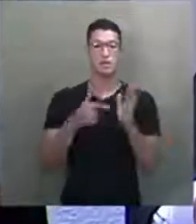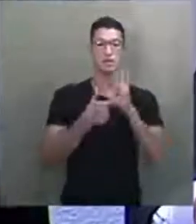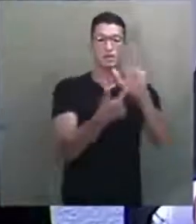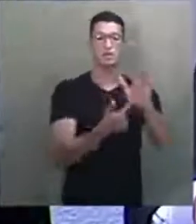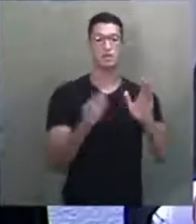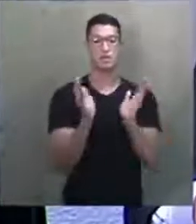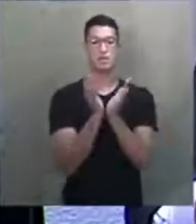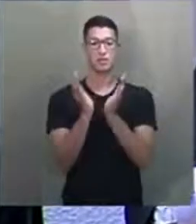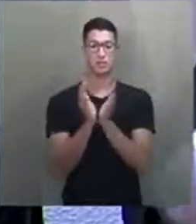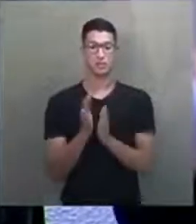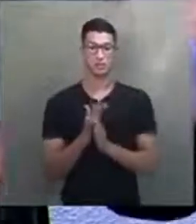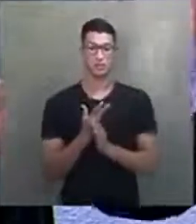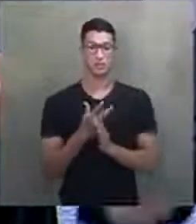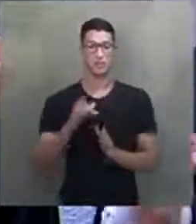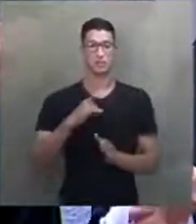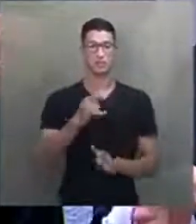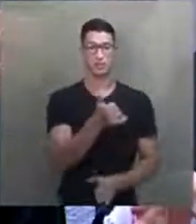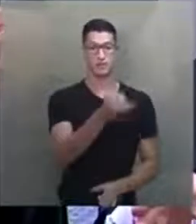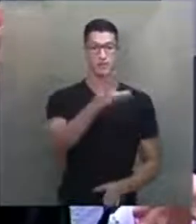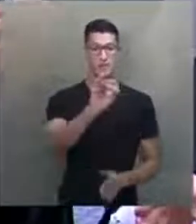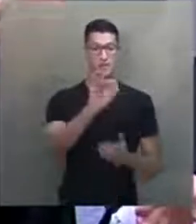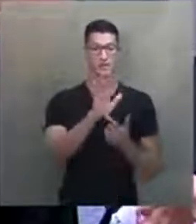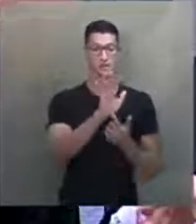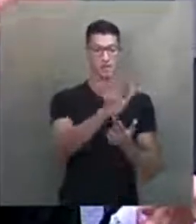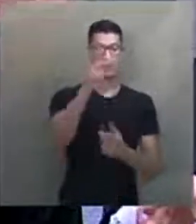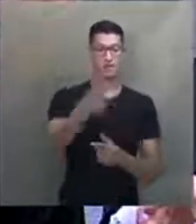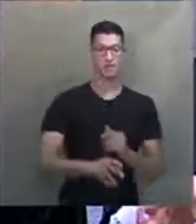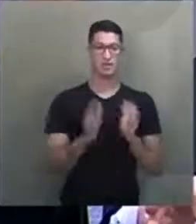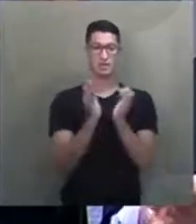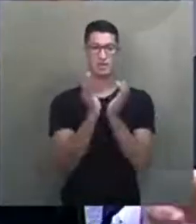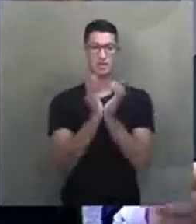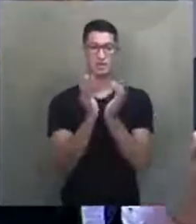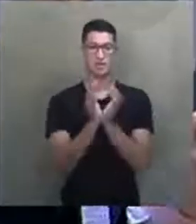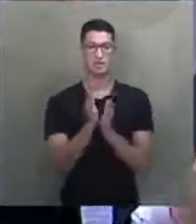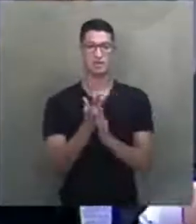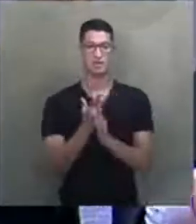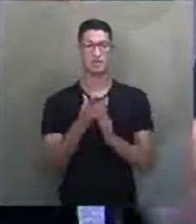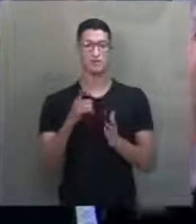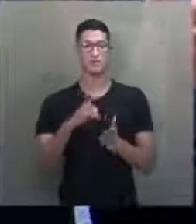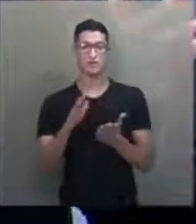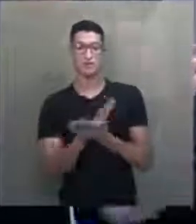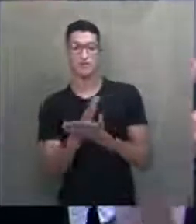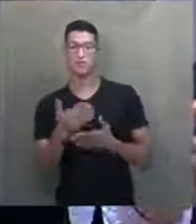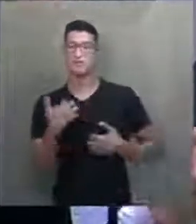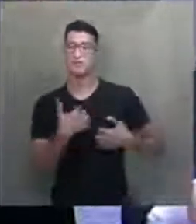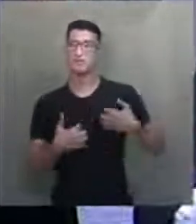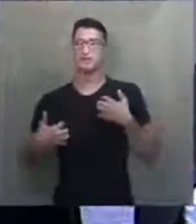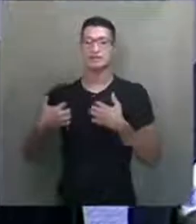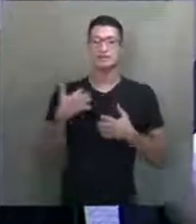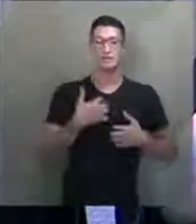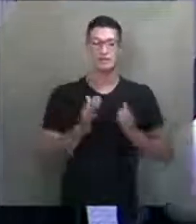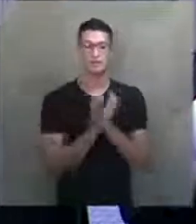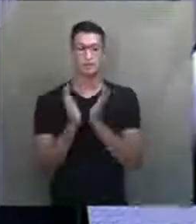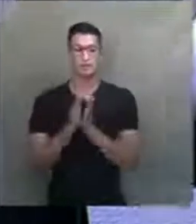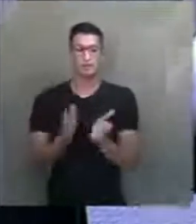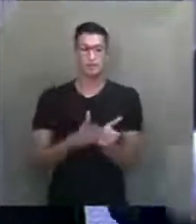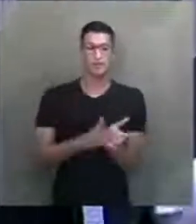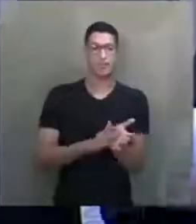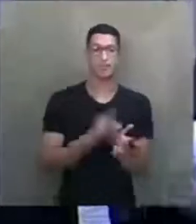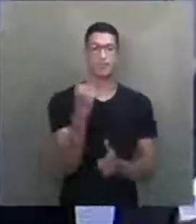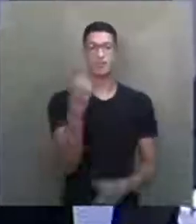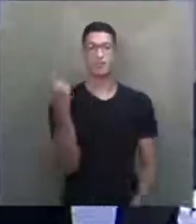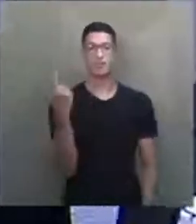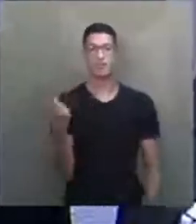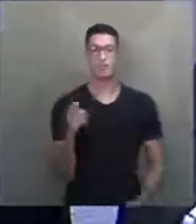comissão. Temos dez indicações na comissão. E há uma ânsia coletiva de fazer a cobrança de uma